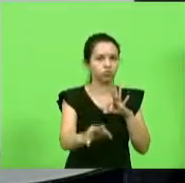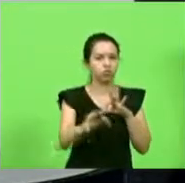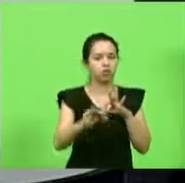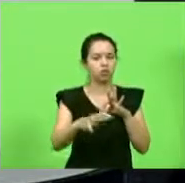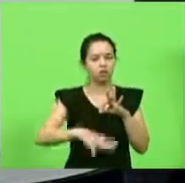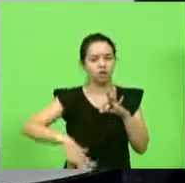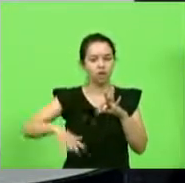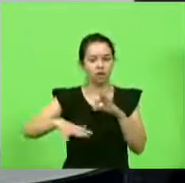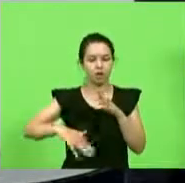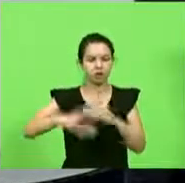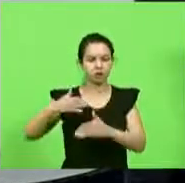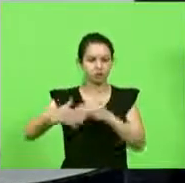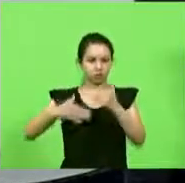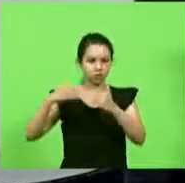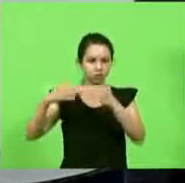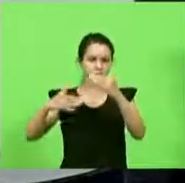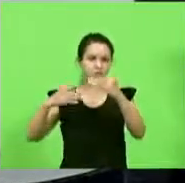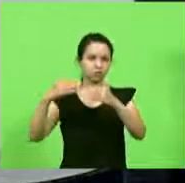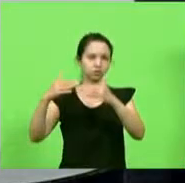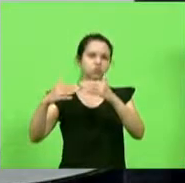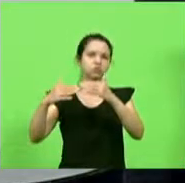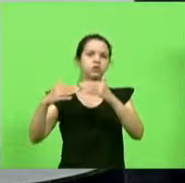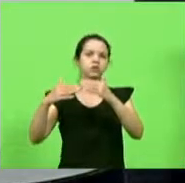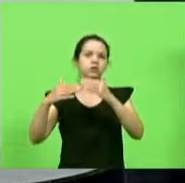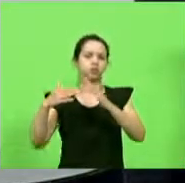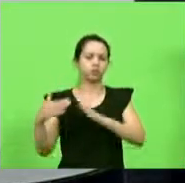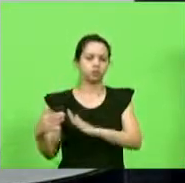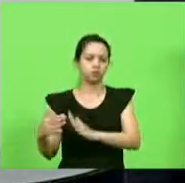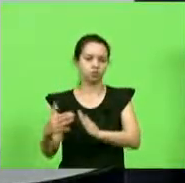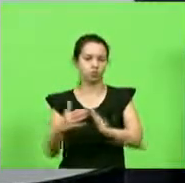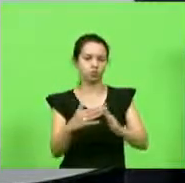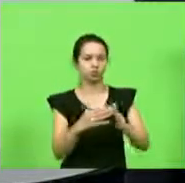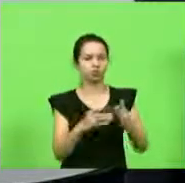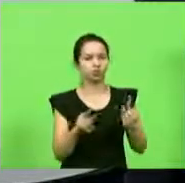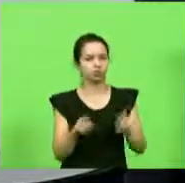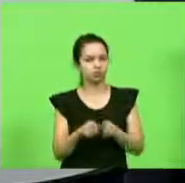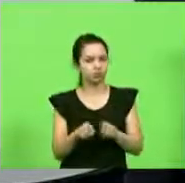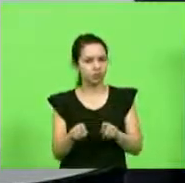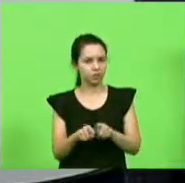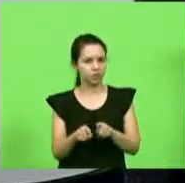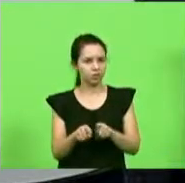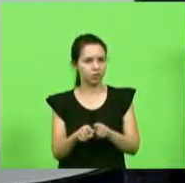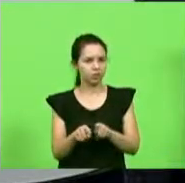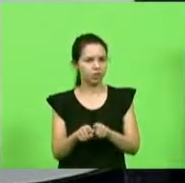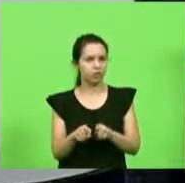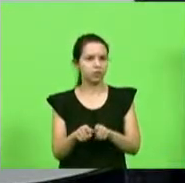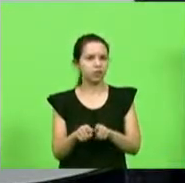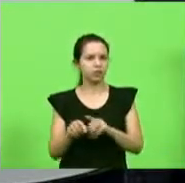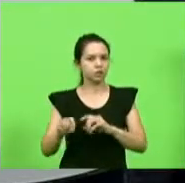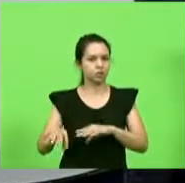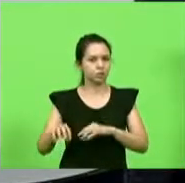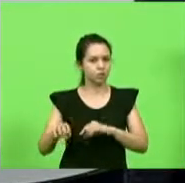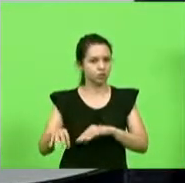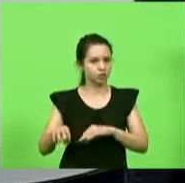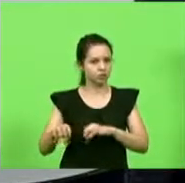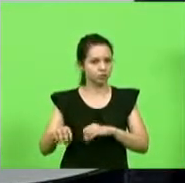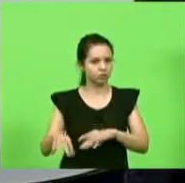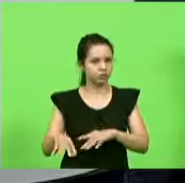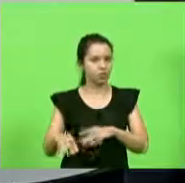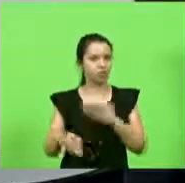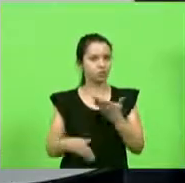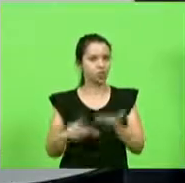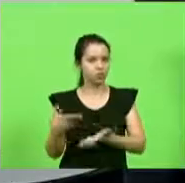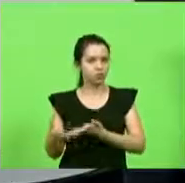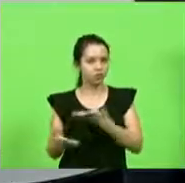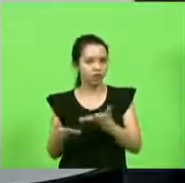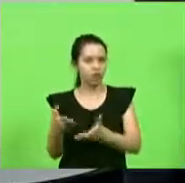desenvolvimento do urbanismo e também na parte da educação e do